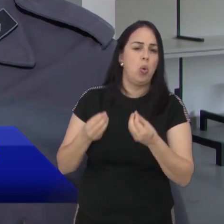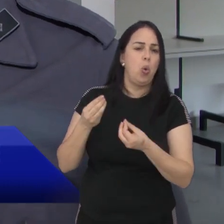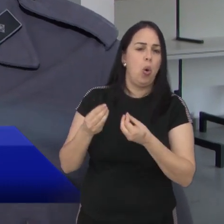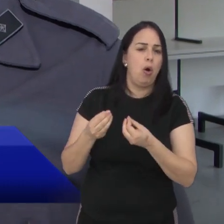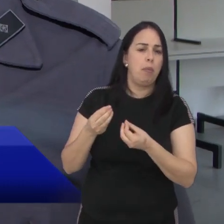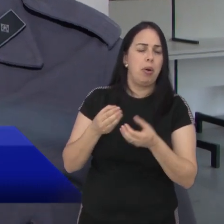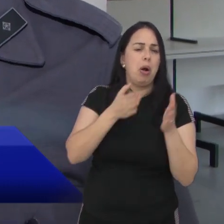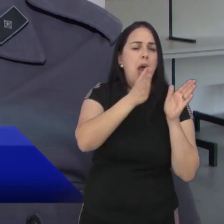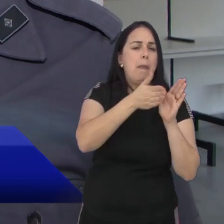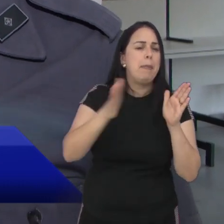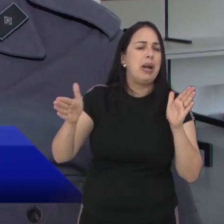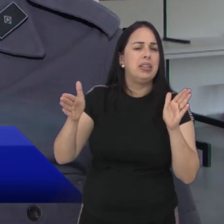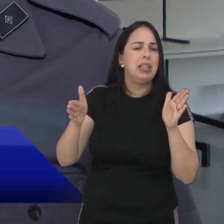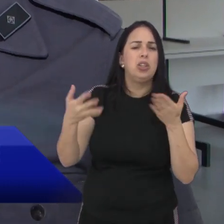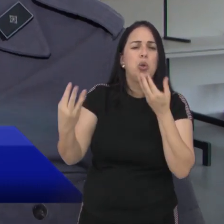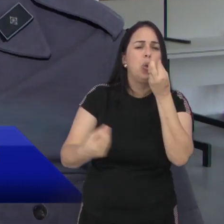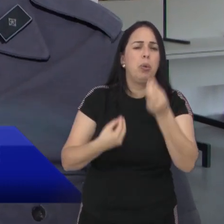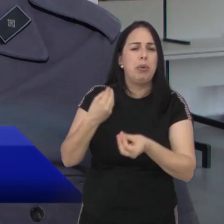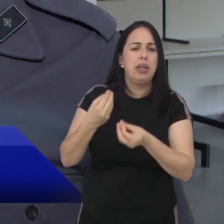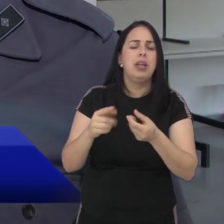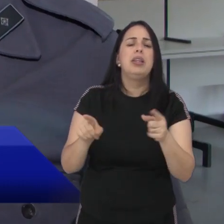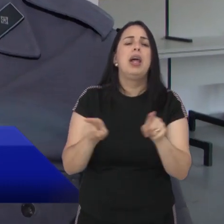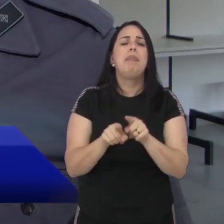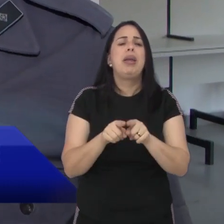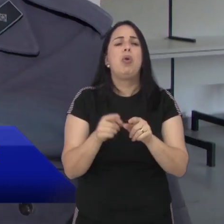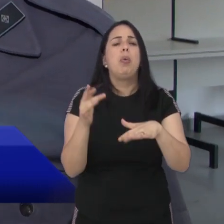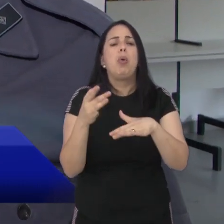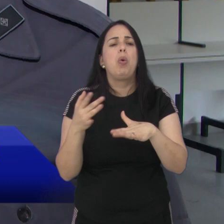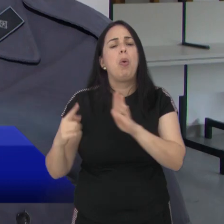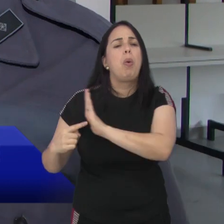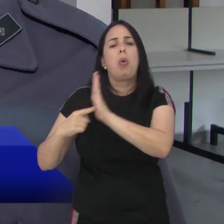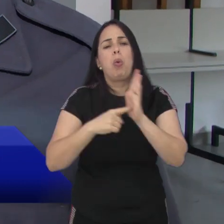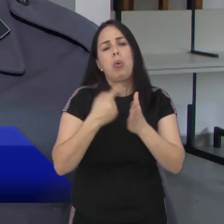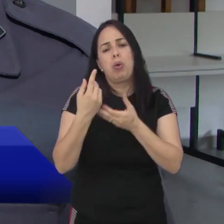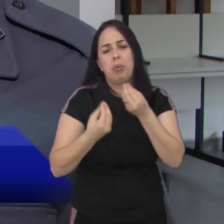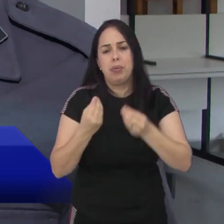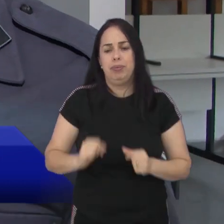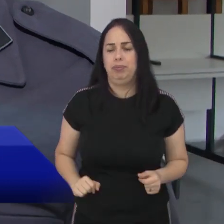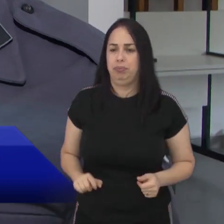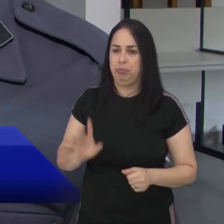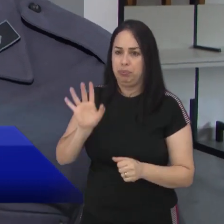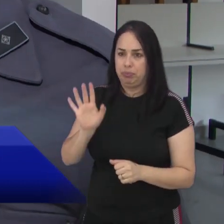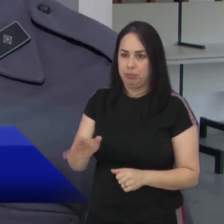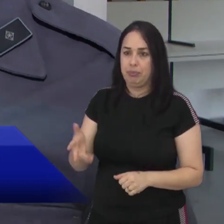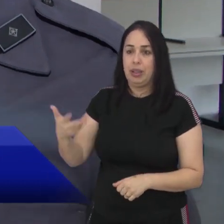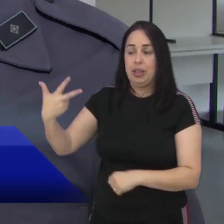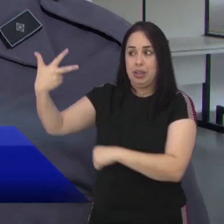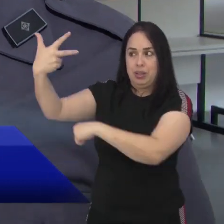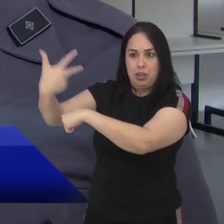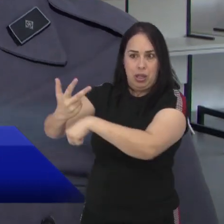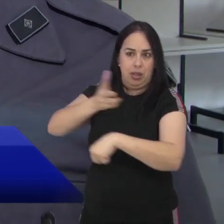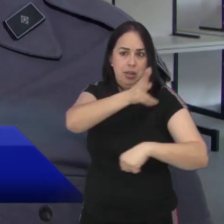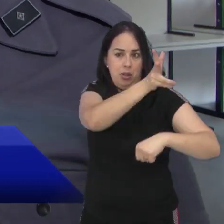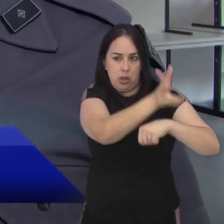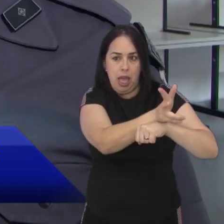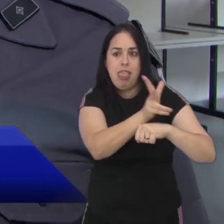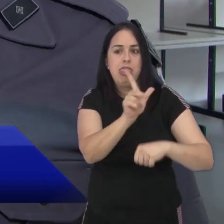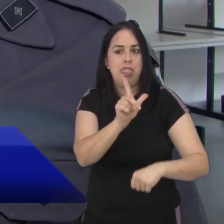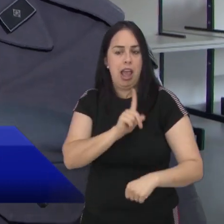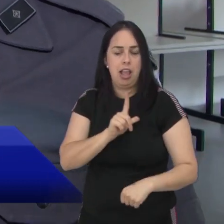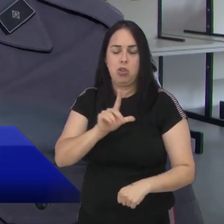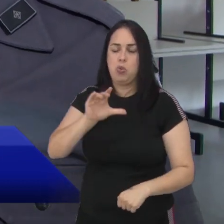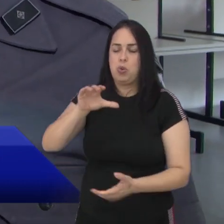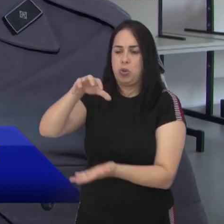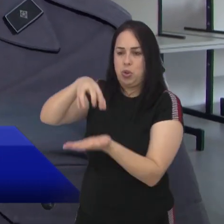funciona o trabalho passo a passo de vocês? E fala um pouquinho dos canais de denúncia. Sim. Nós temos as câmeras do CSI de